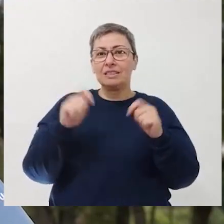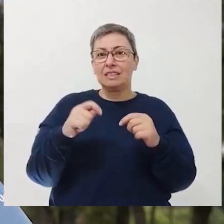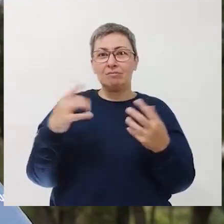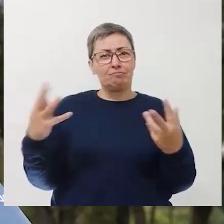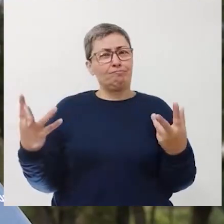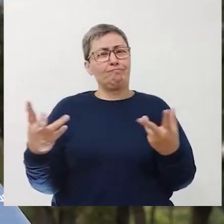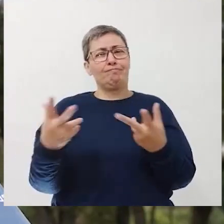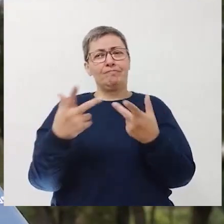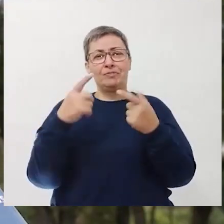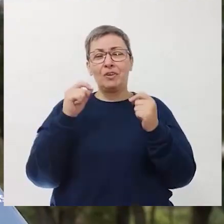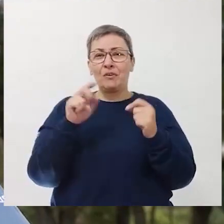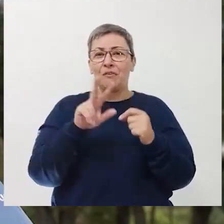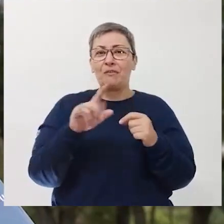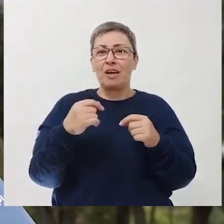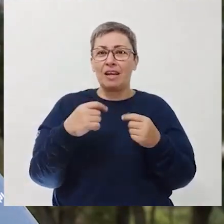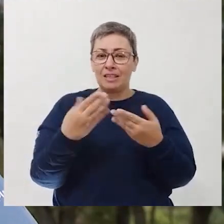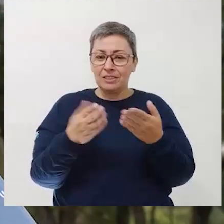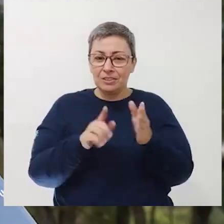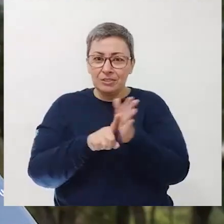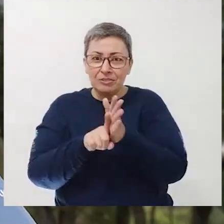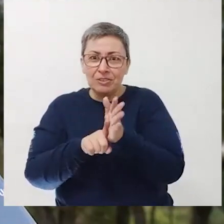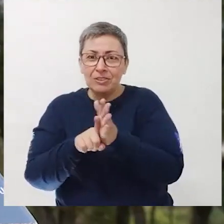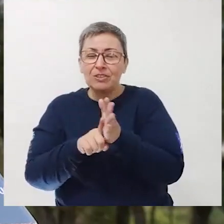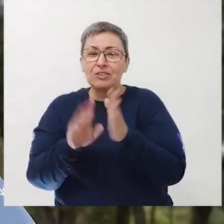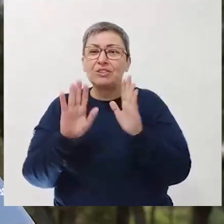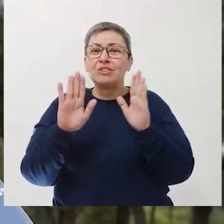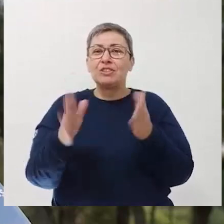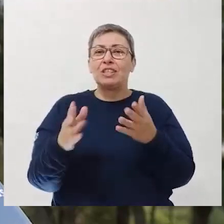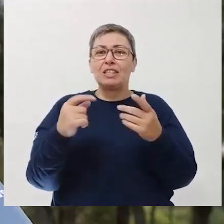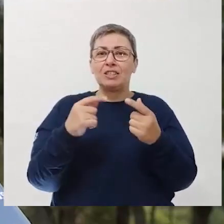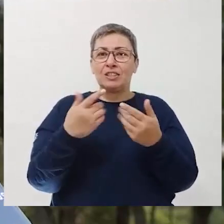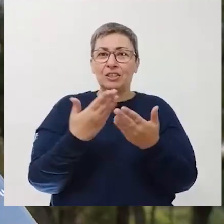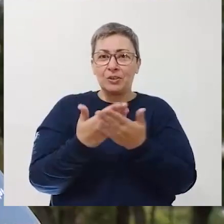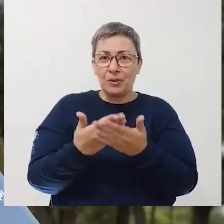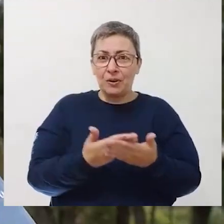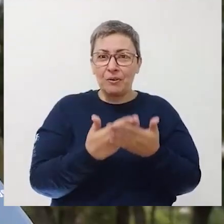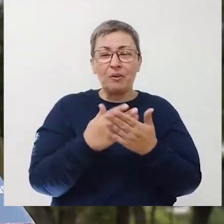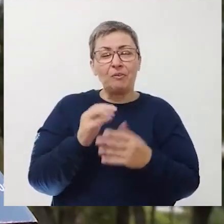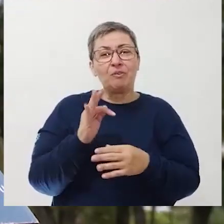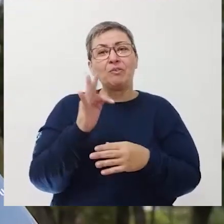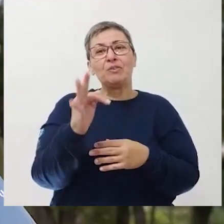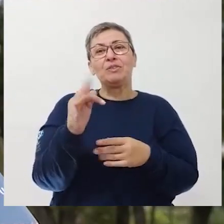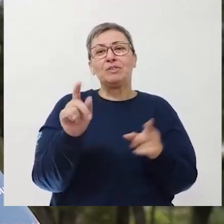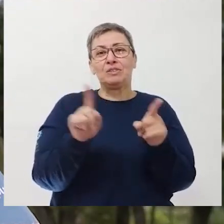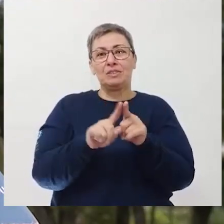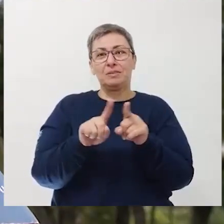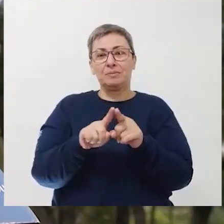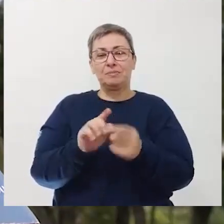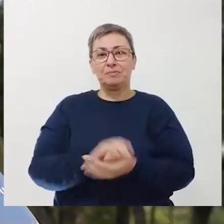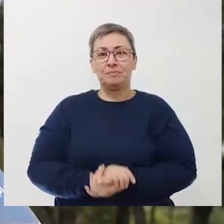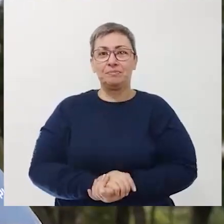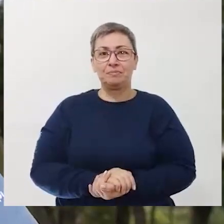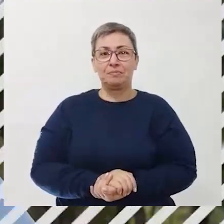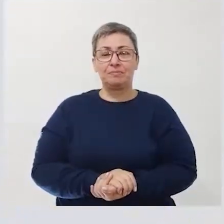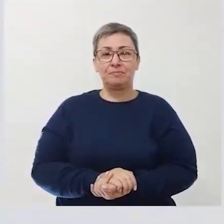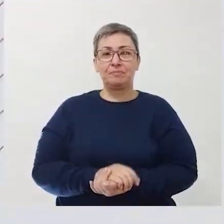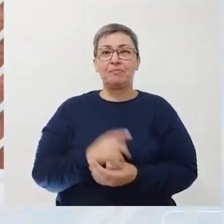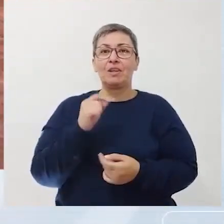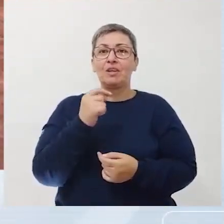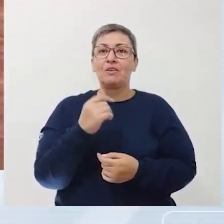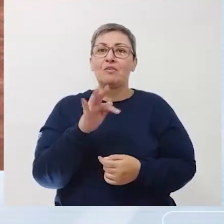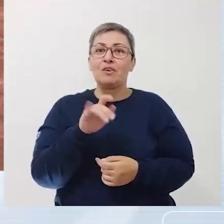tem um potencial incrível, que já foi explorado nesse trabalho e vai ser explorado em trabalhos futuros.